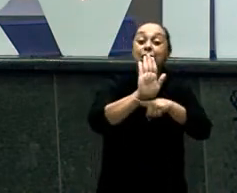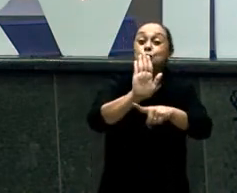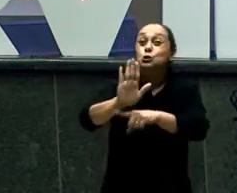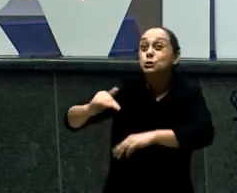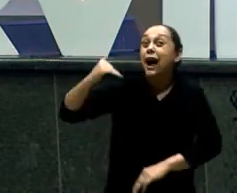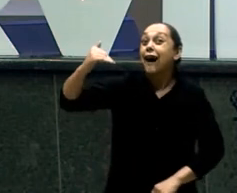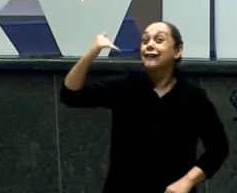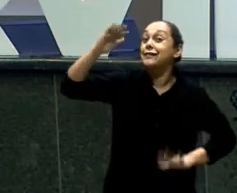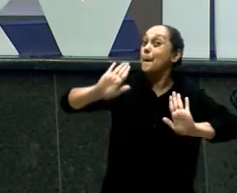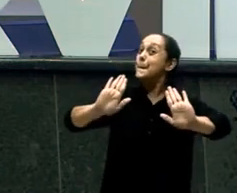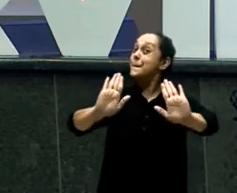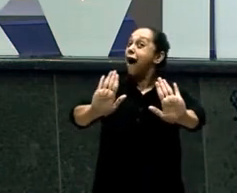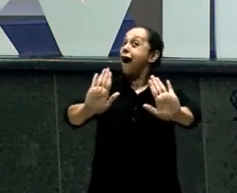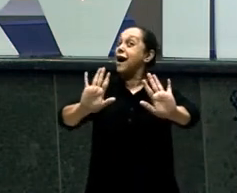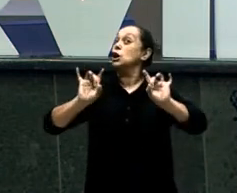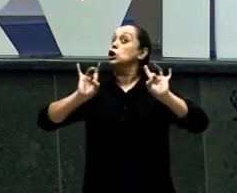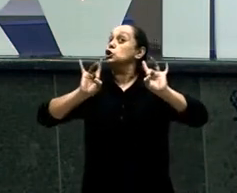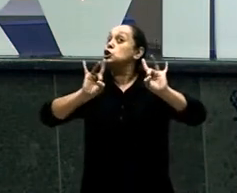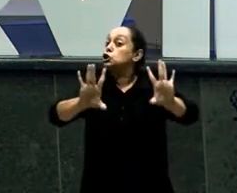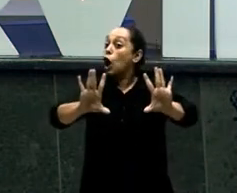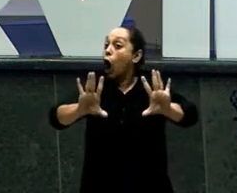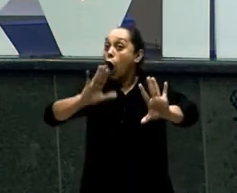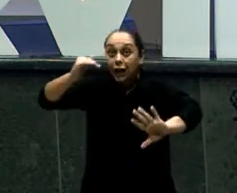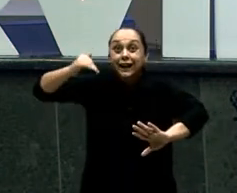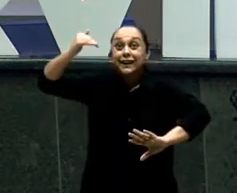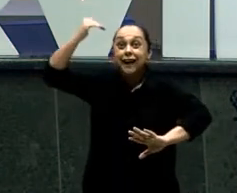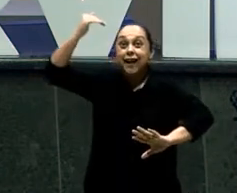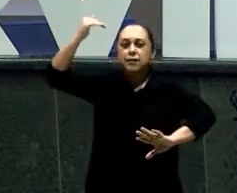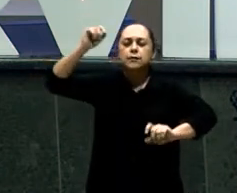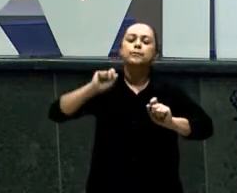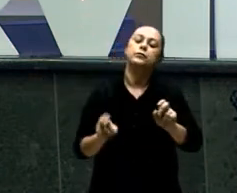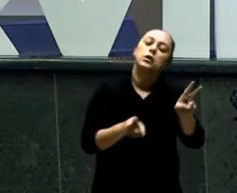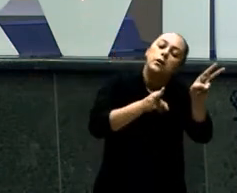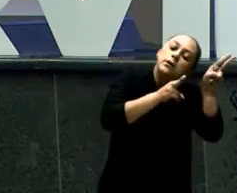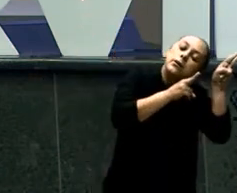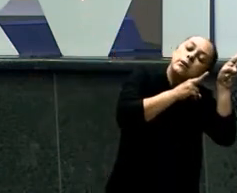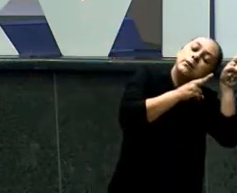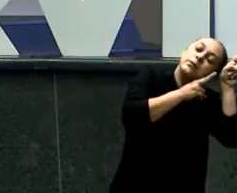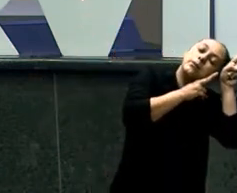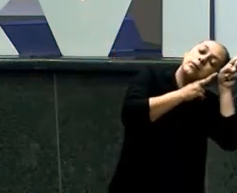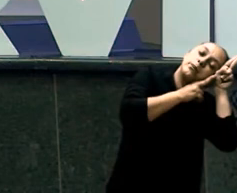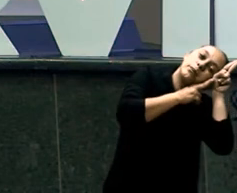Ativada Durante o sono A noite Ela não Funciona Ela não